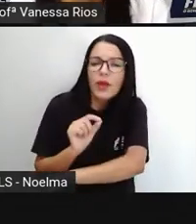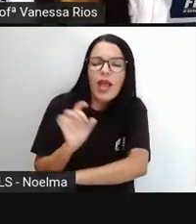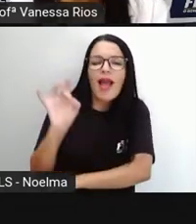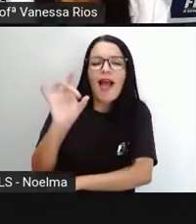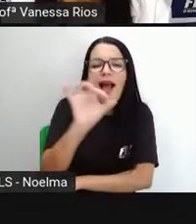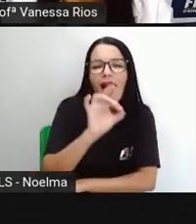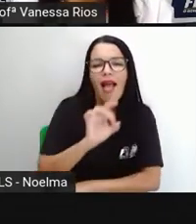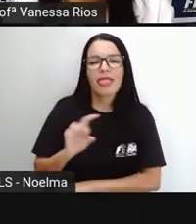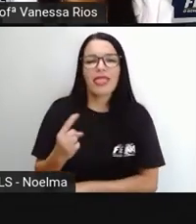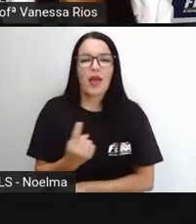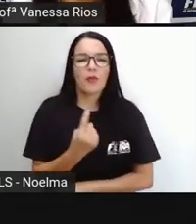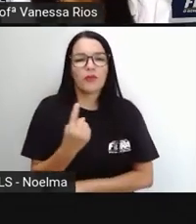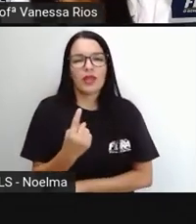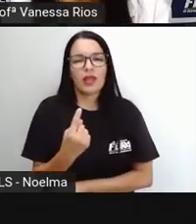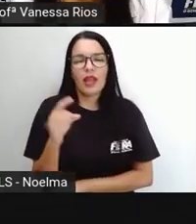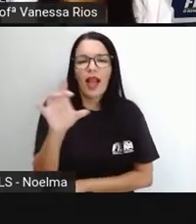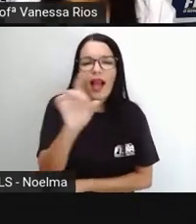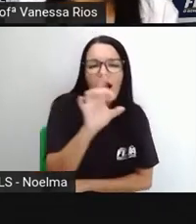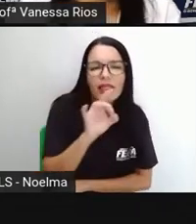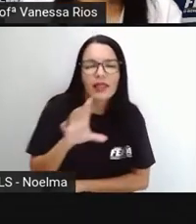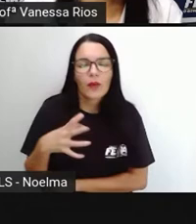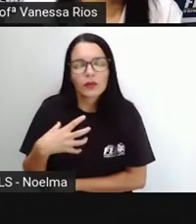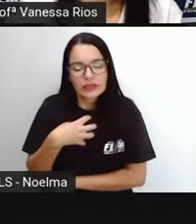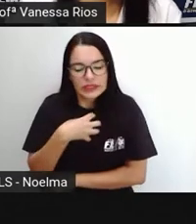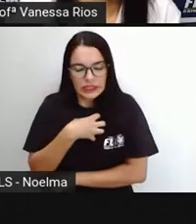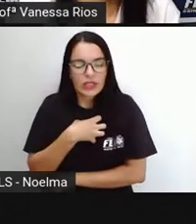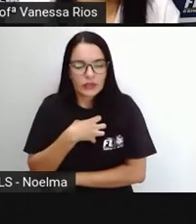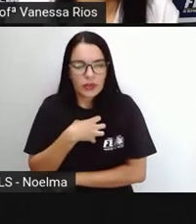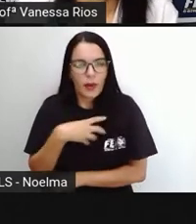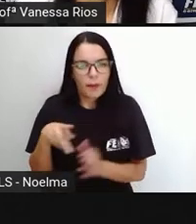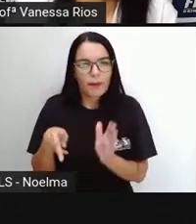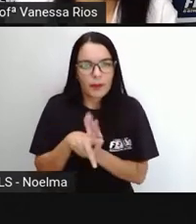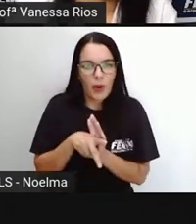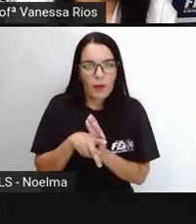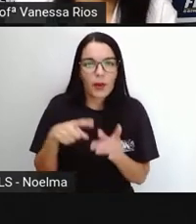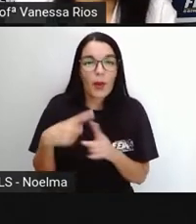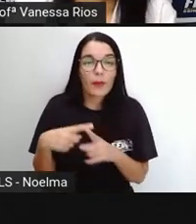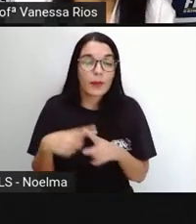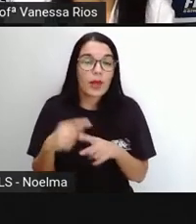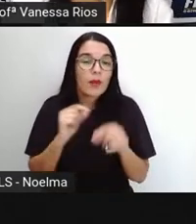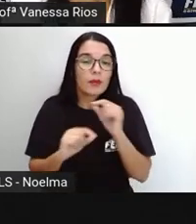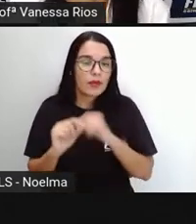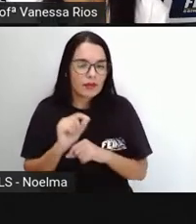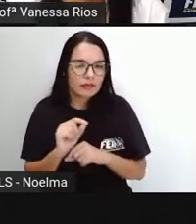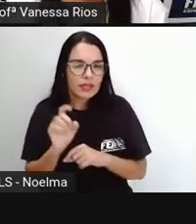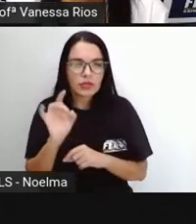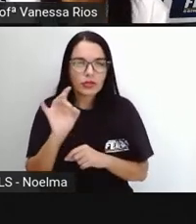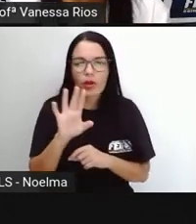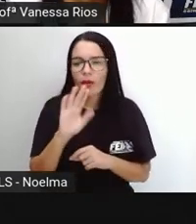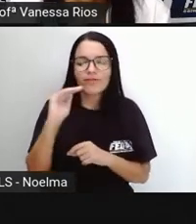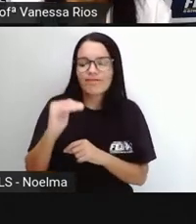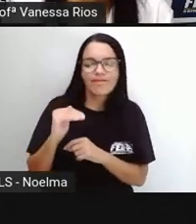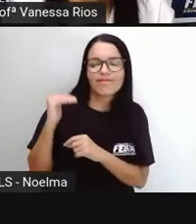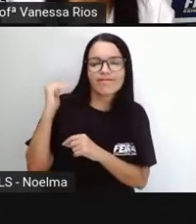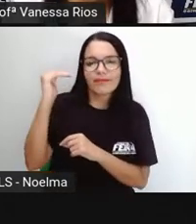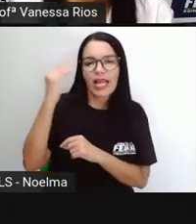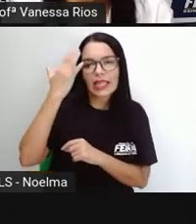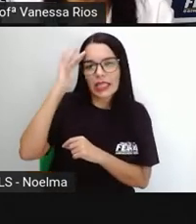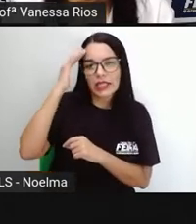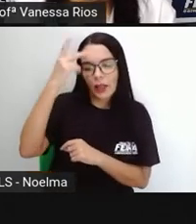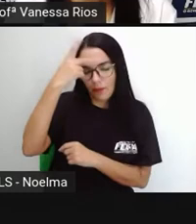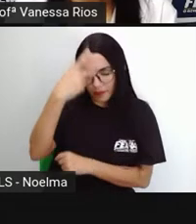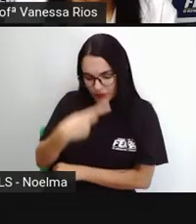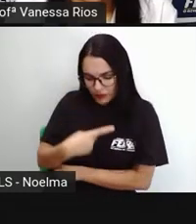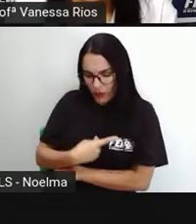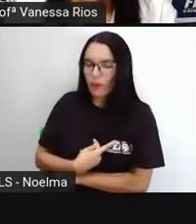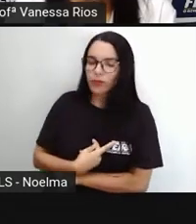tem, cada um sente. É algo que vai passar muito para a forma subjetiva. Então, às vezes,